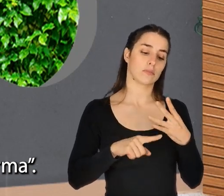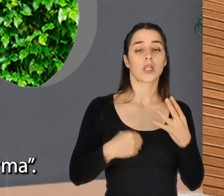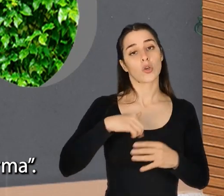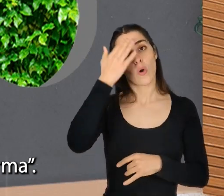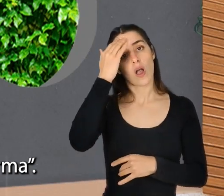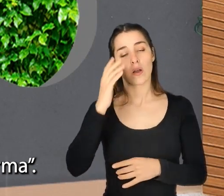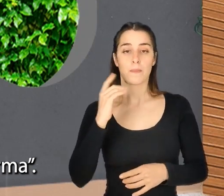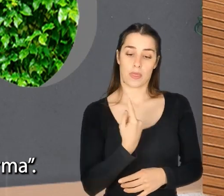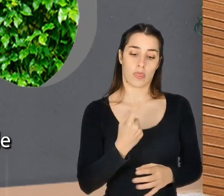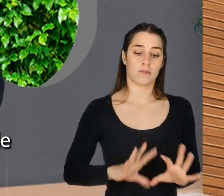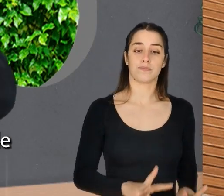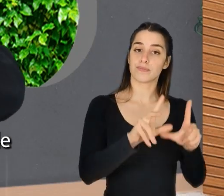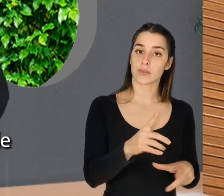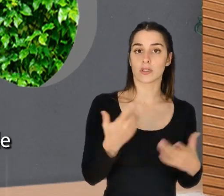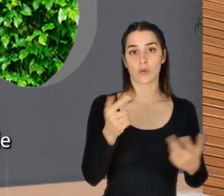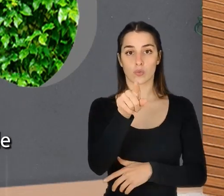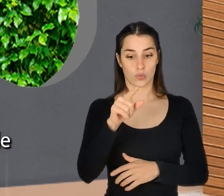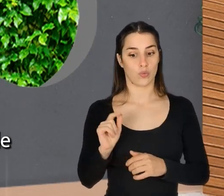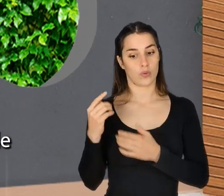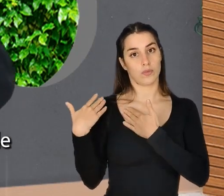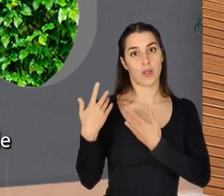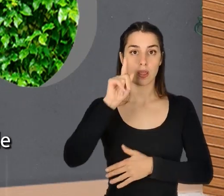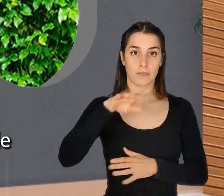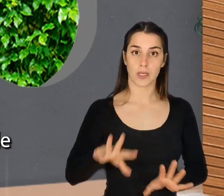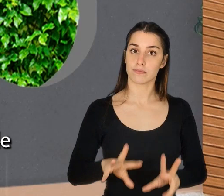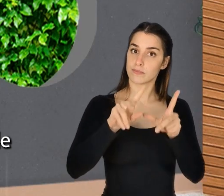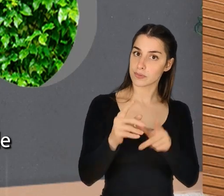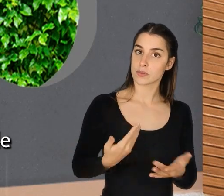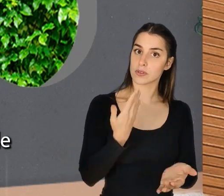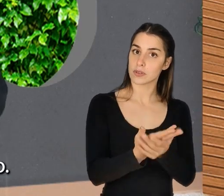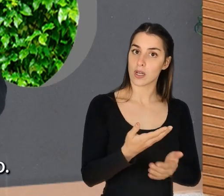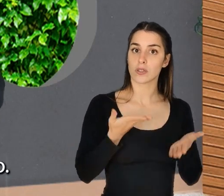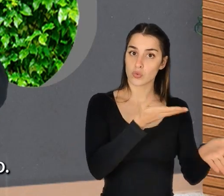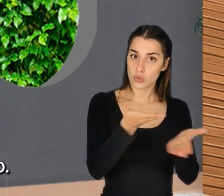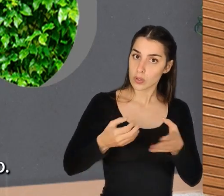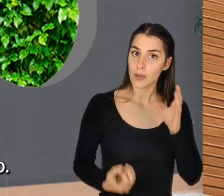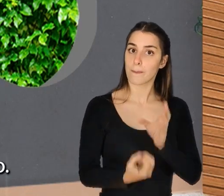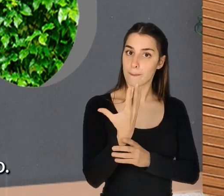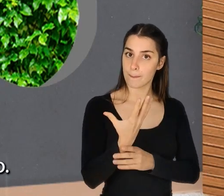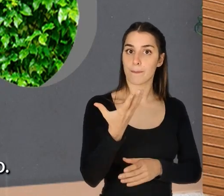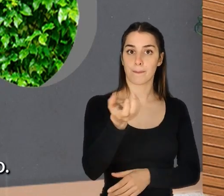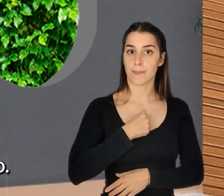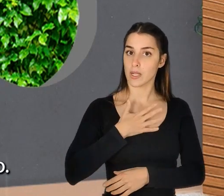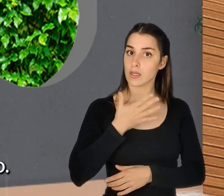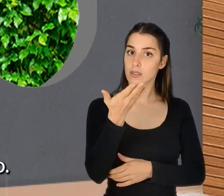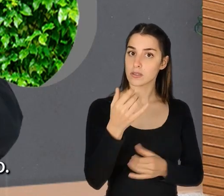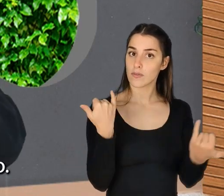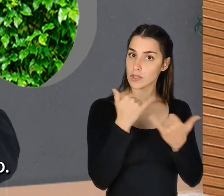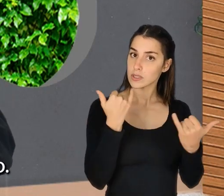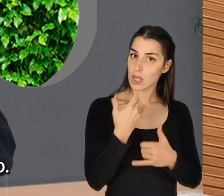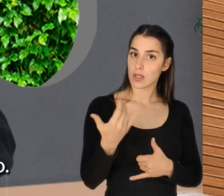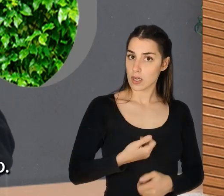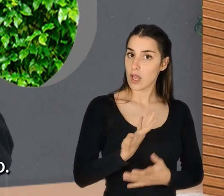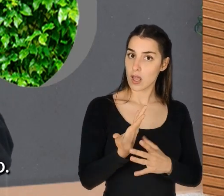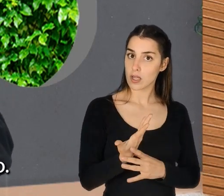acho que poderíamos desenvolver desta forma. Portanto, tu teres a responsabilidade de também potenciares e seres um agente de criação de felicidade dentro